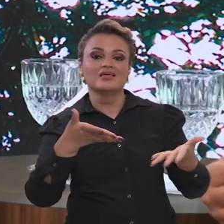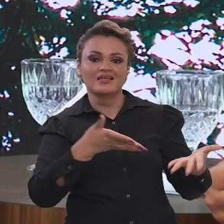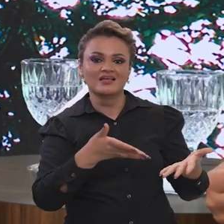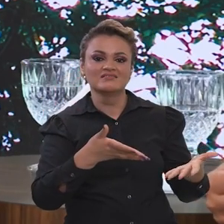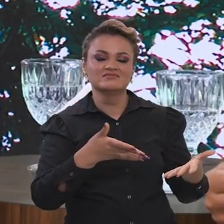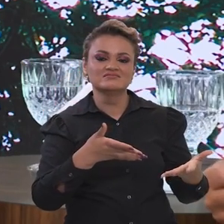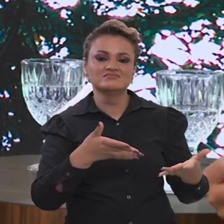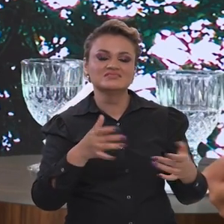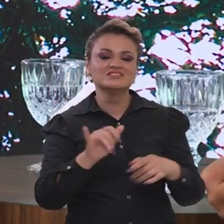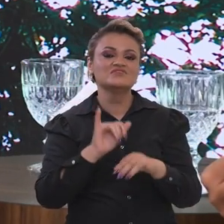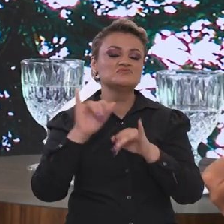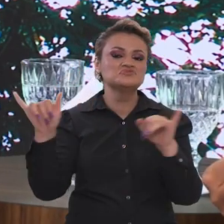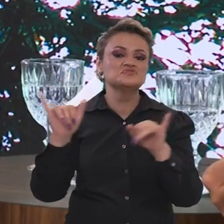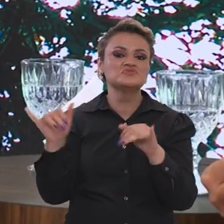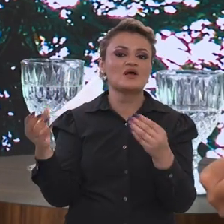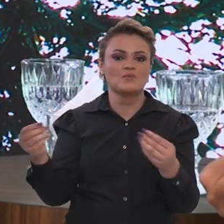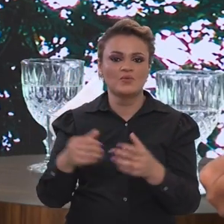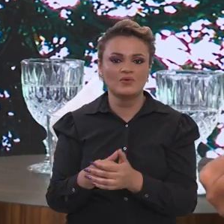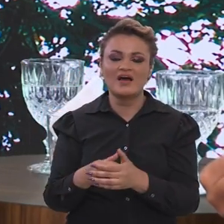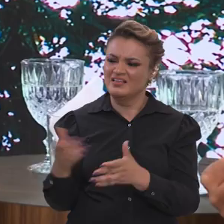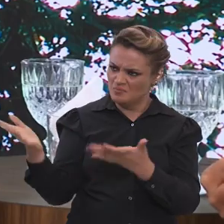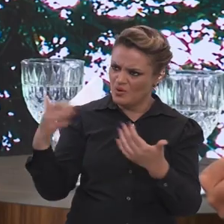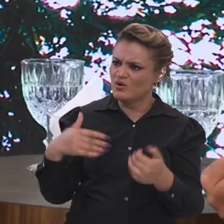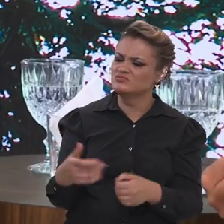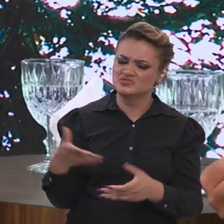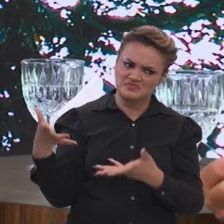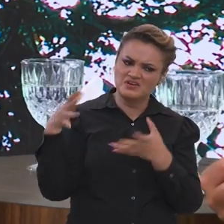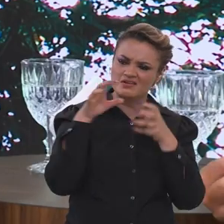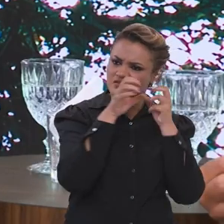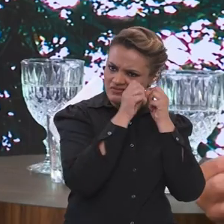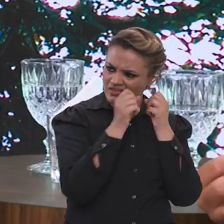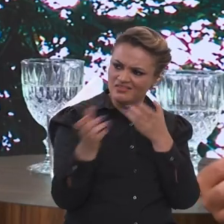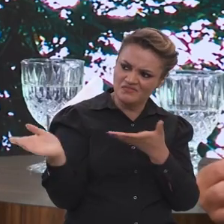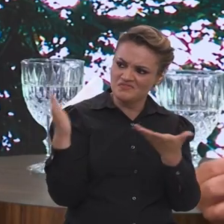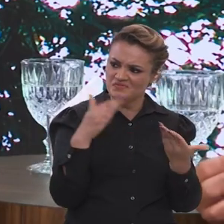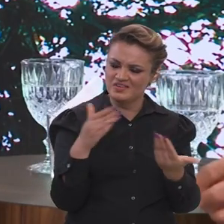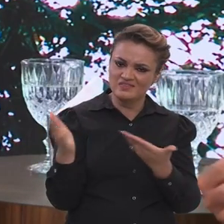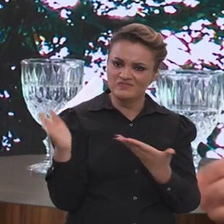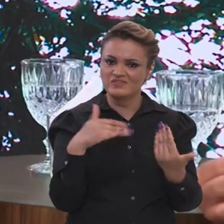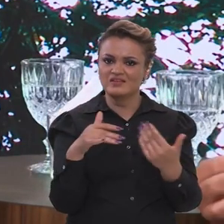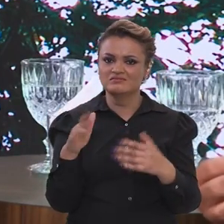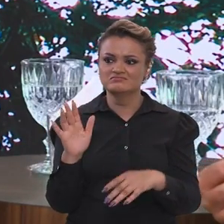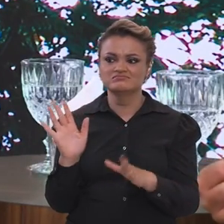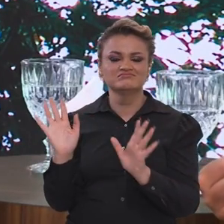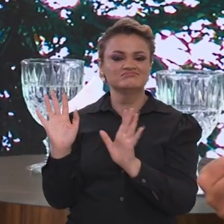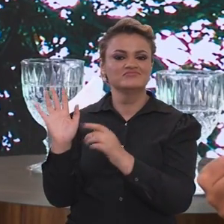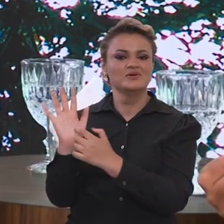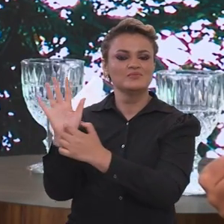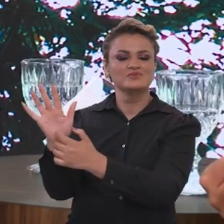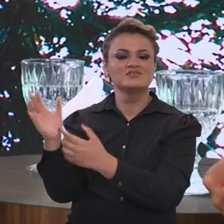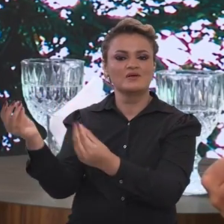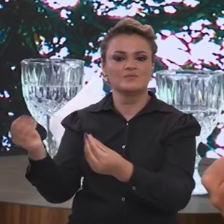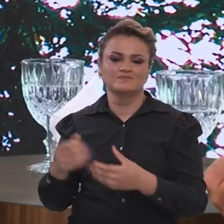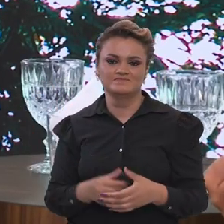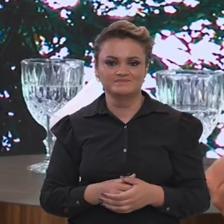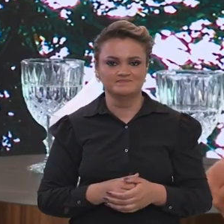como um grande hóspede para quem queira vir participar